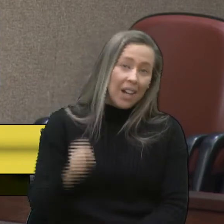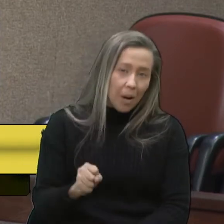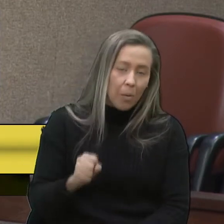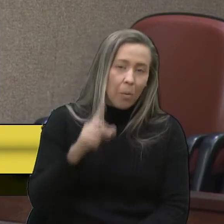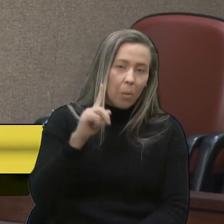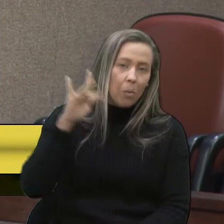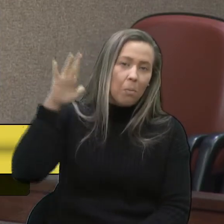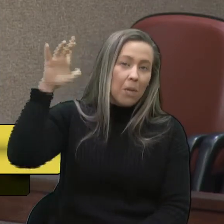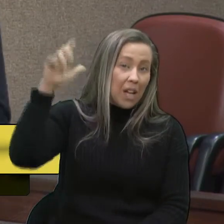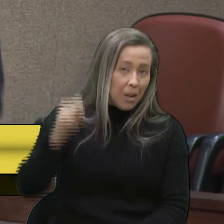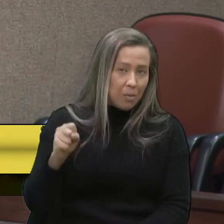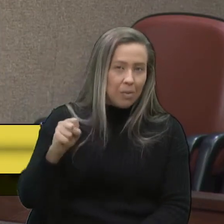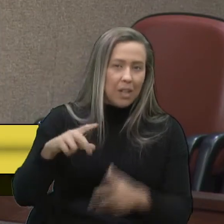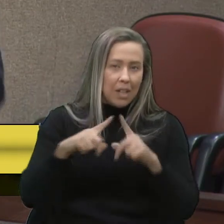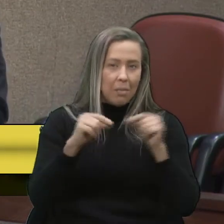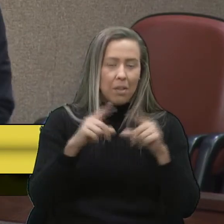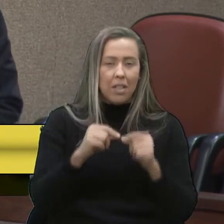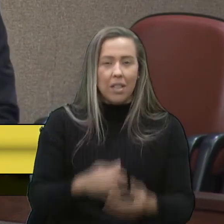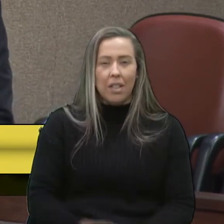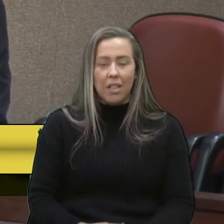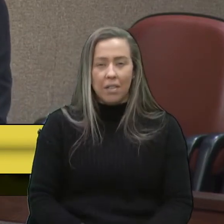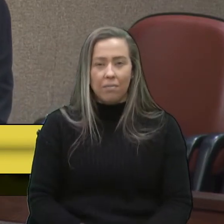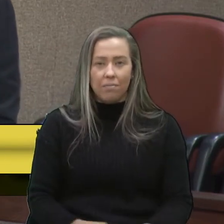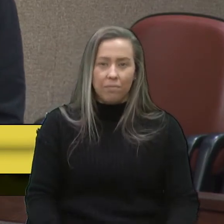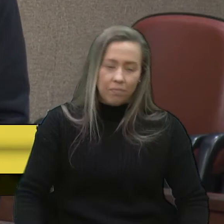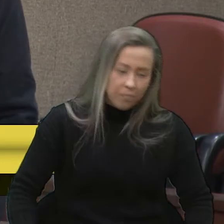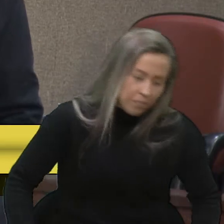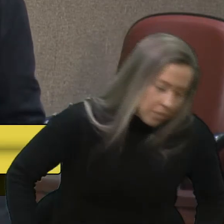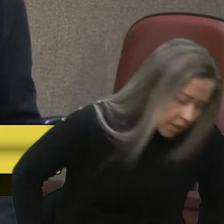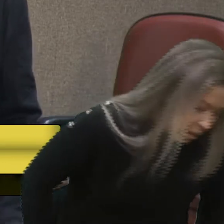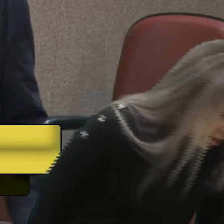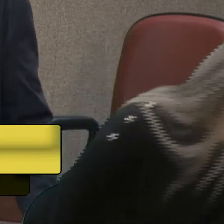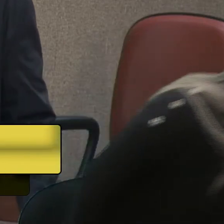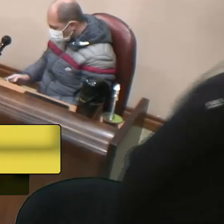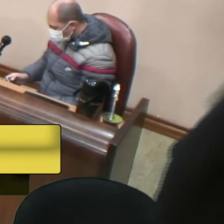bilhão. Isso é uma parte de forma imediata, vereador.